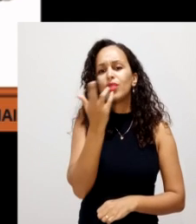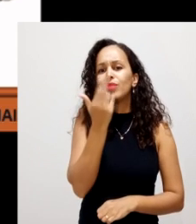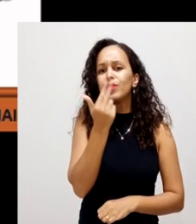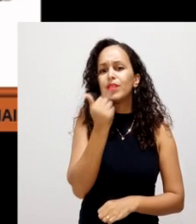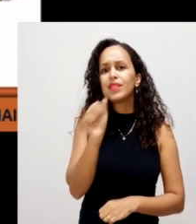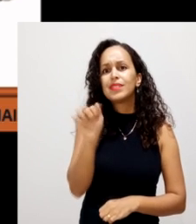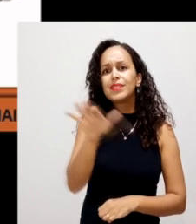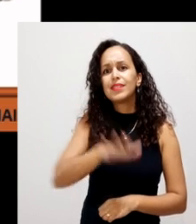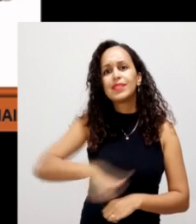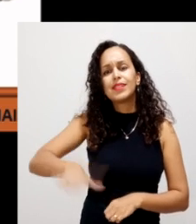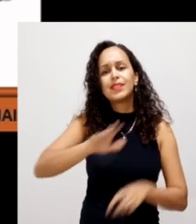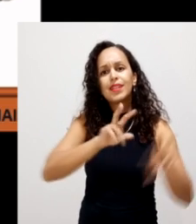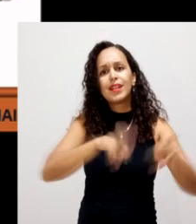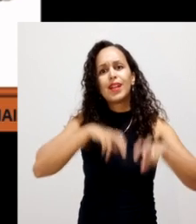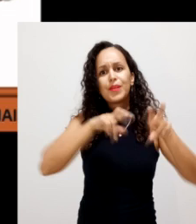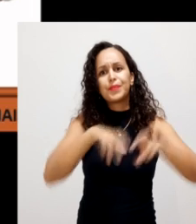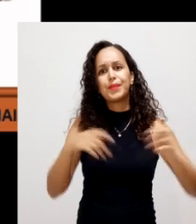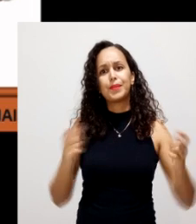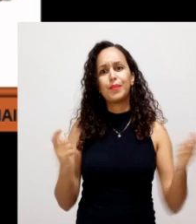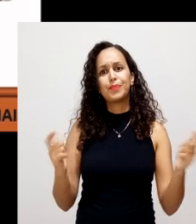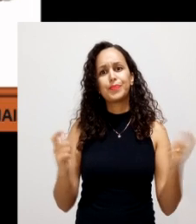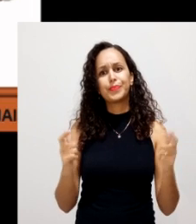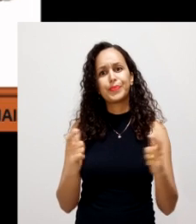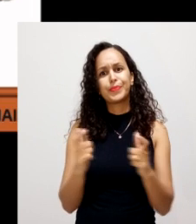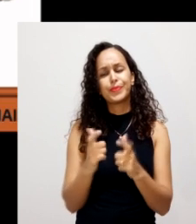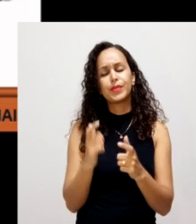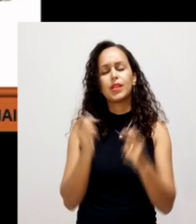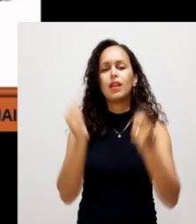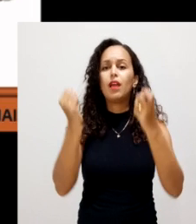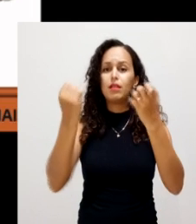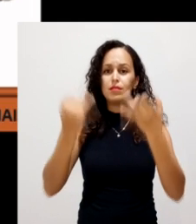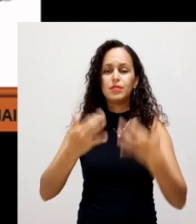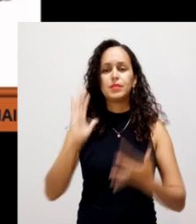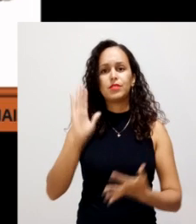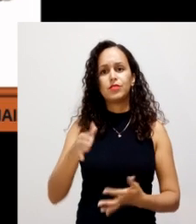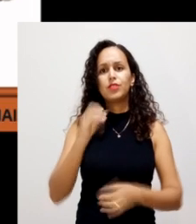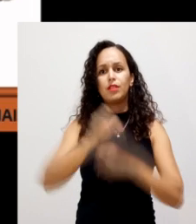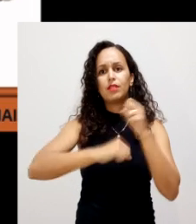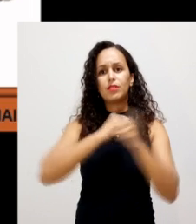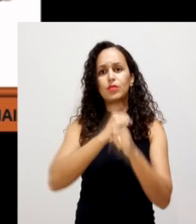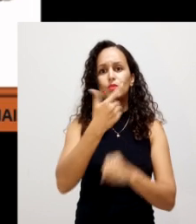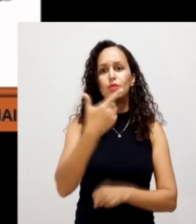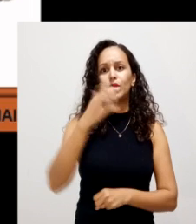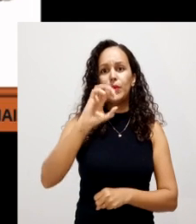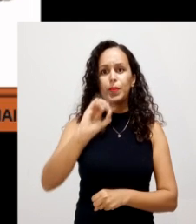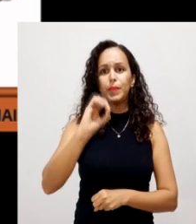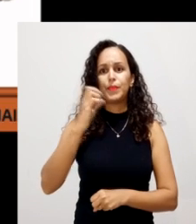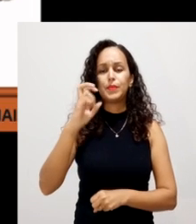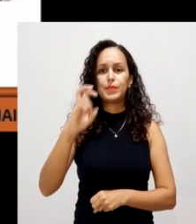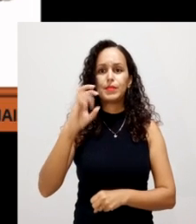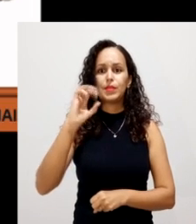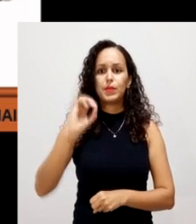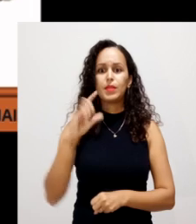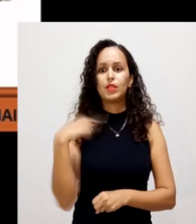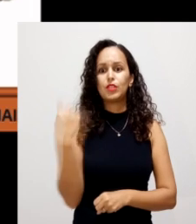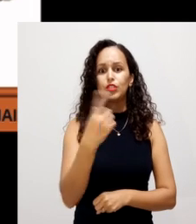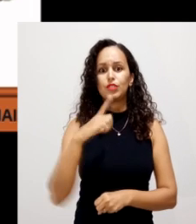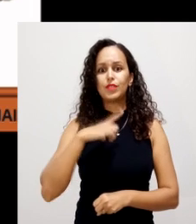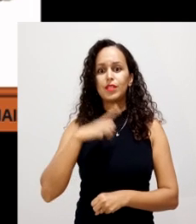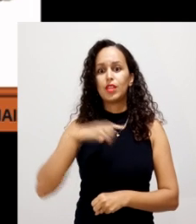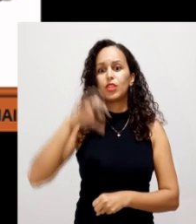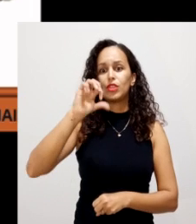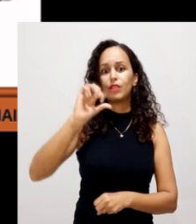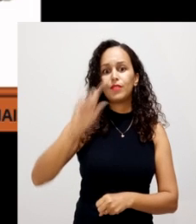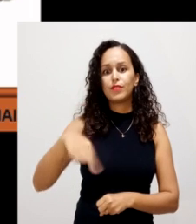nutrientes das áreas de produção agrícola. Como eu falei, em 2050, a gente vai estar aí com 9,7 bilhões de pessoas